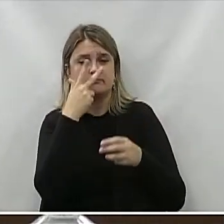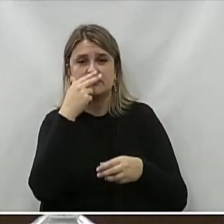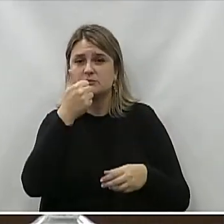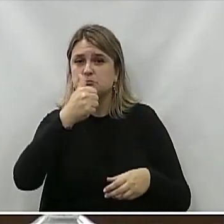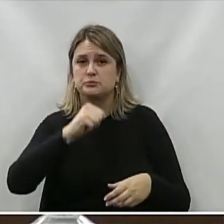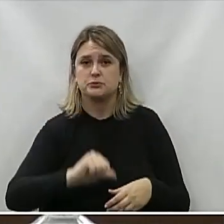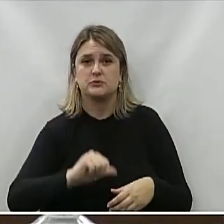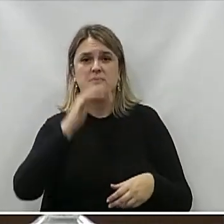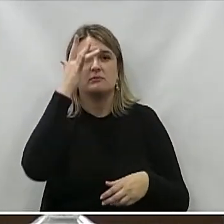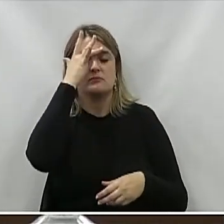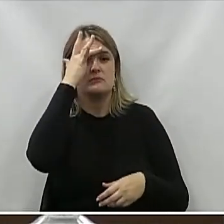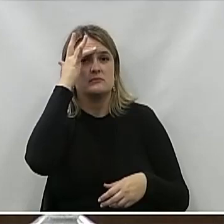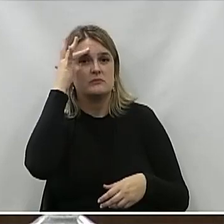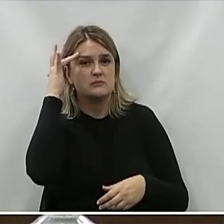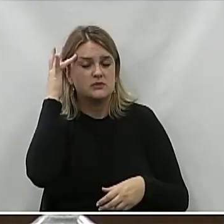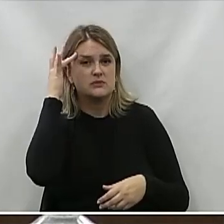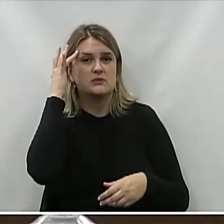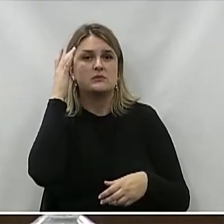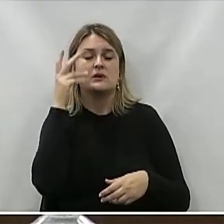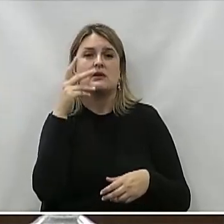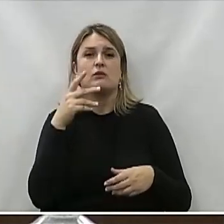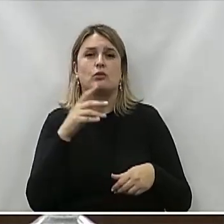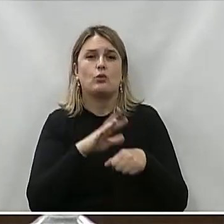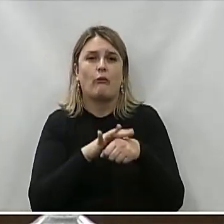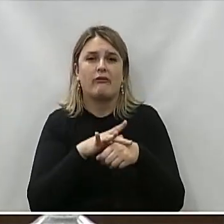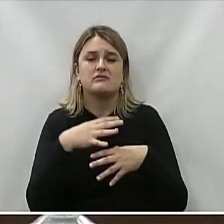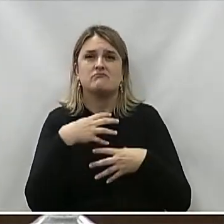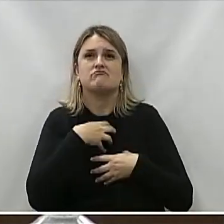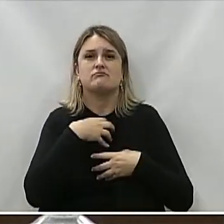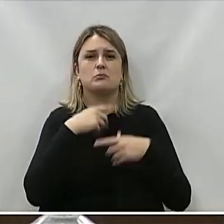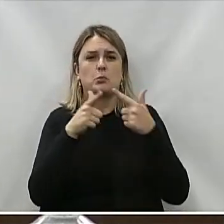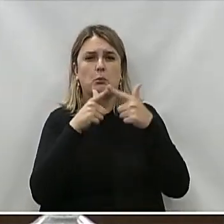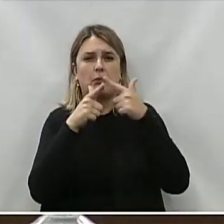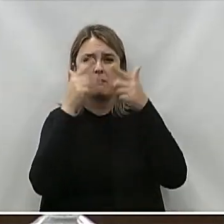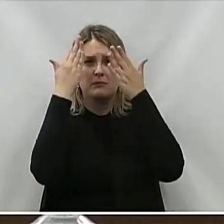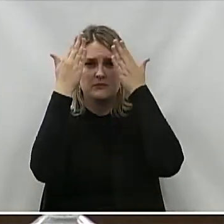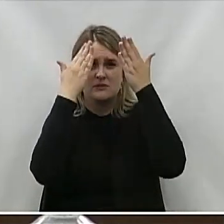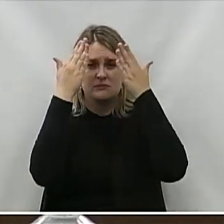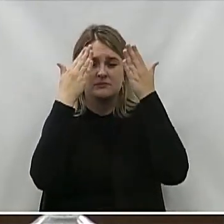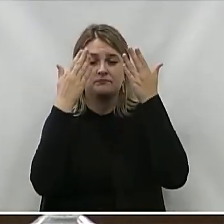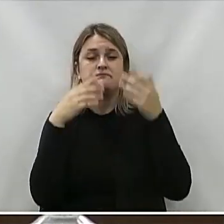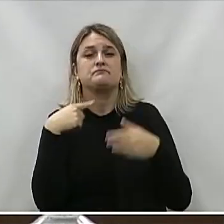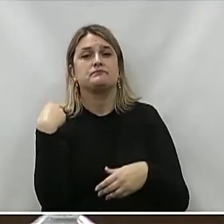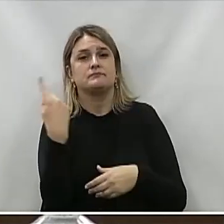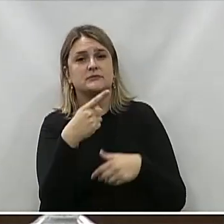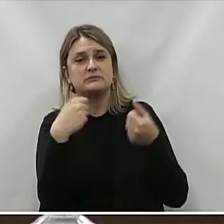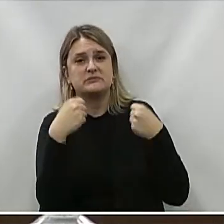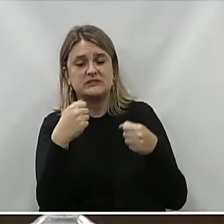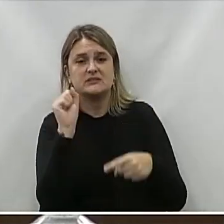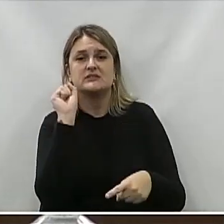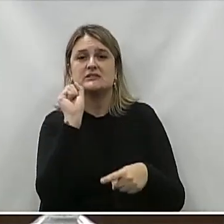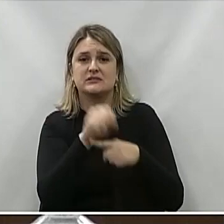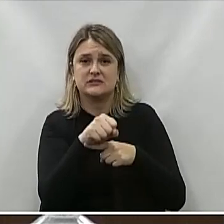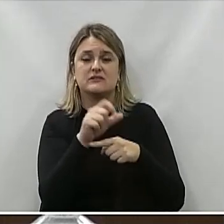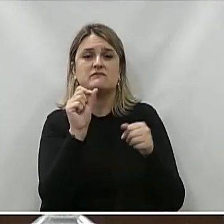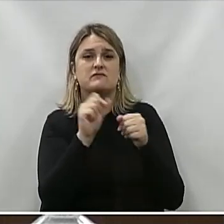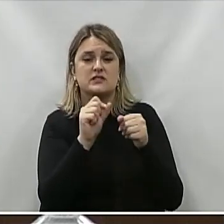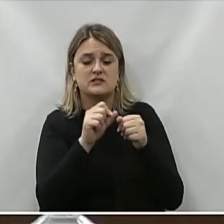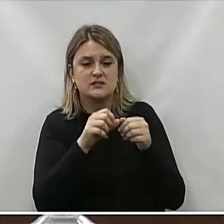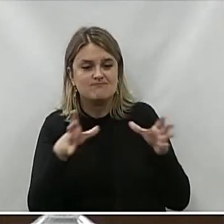pior As pessoas Estão doentes E nós precisamos Sim fazer uma rede